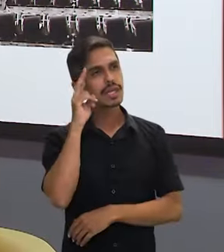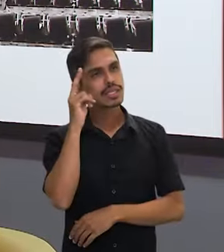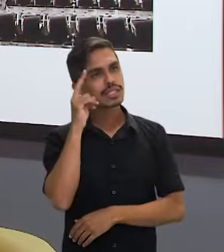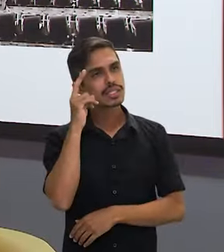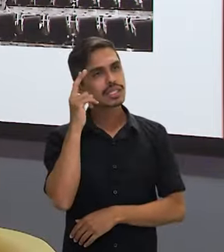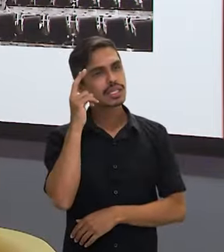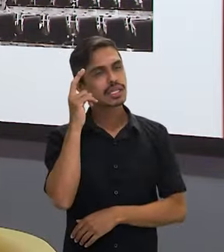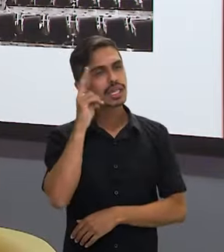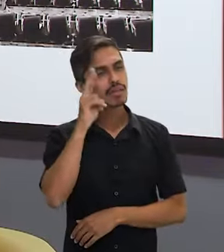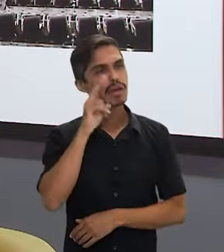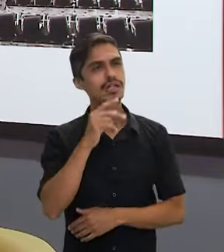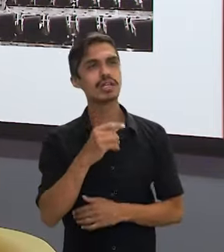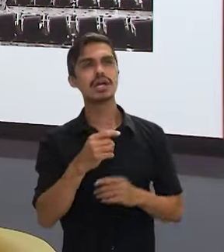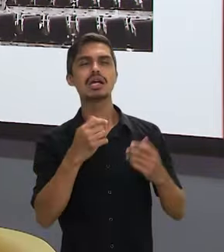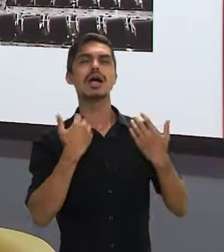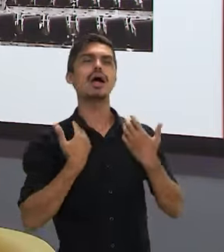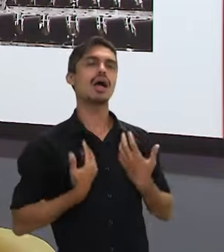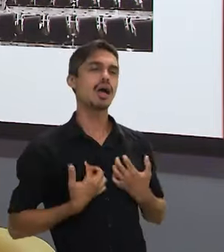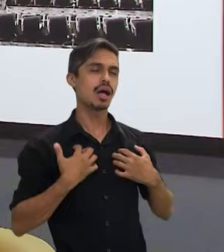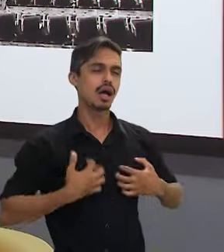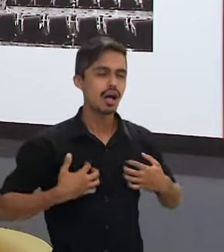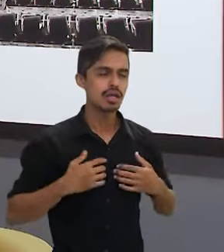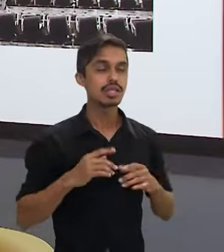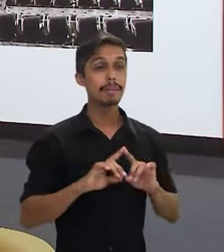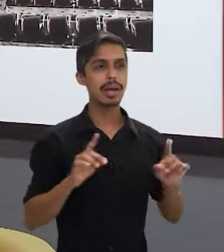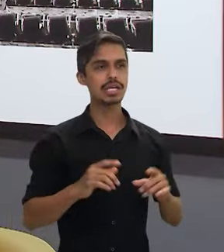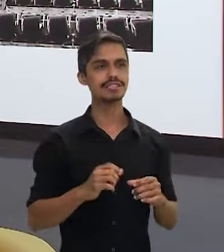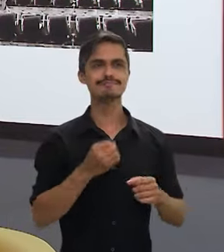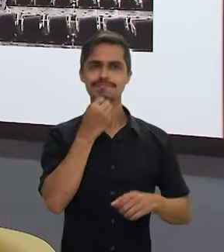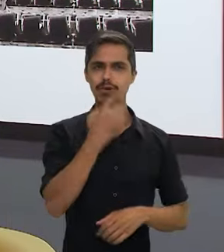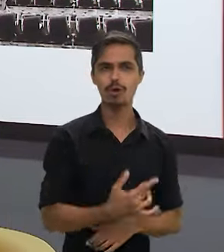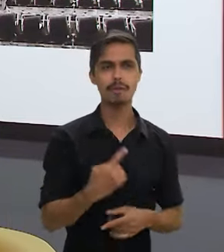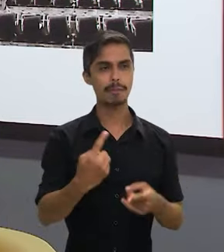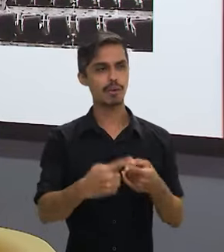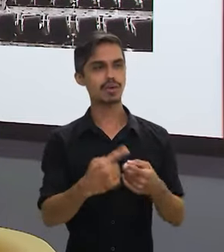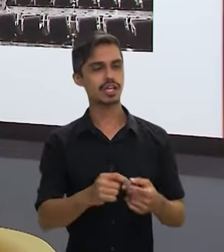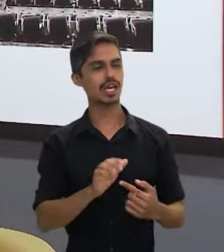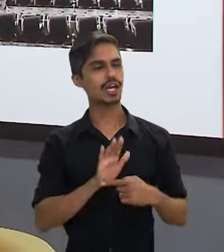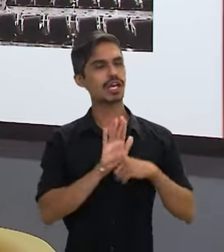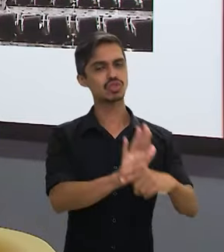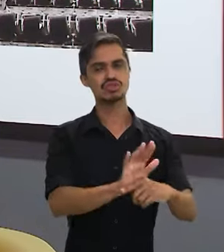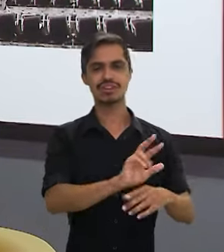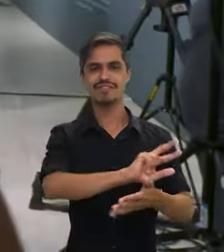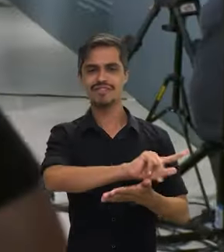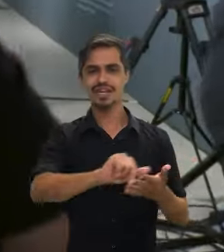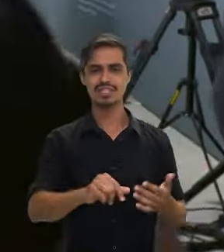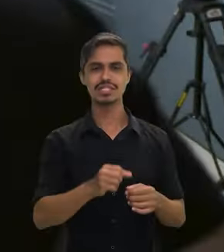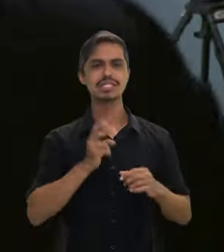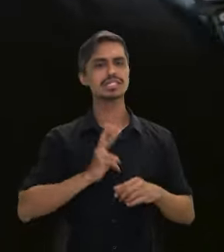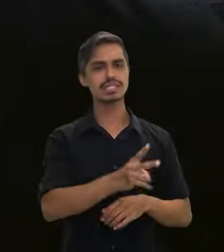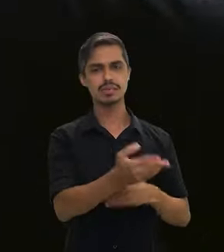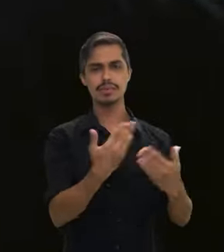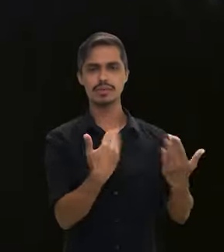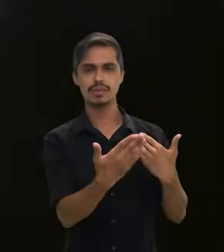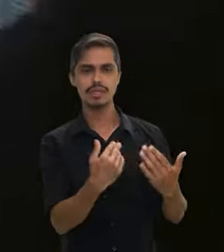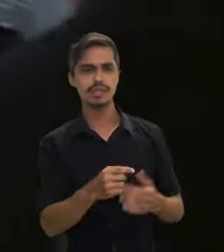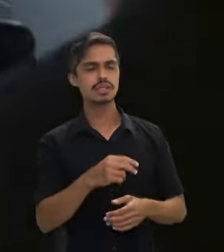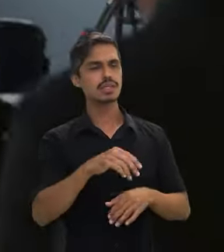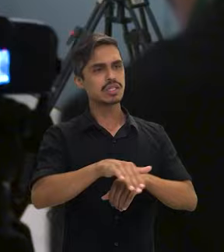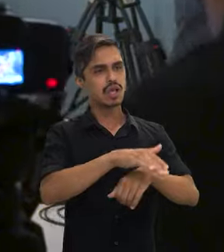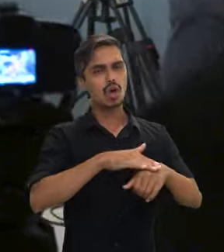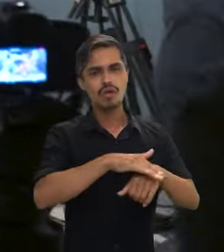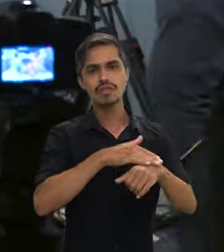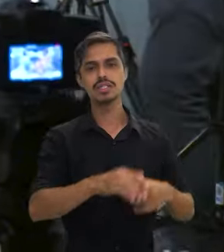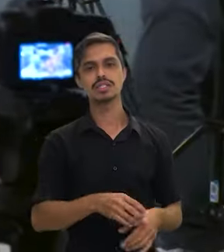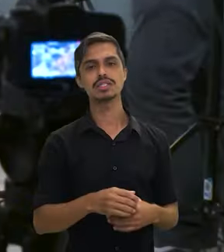foi cansativo, mas valeu a pena, é da gente estar sempre aberta e disposta a ajudar, sempre ouvindo, sempre dialogando e